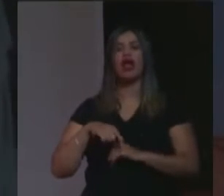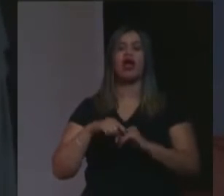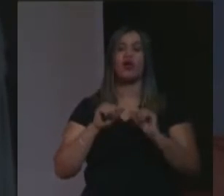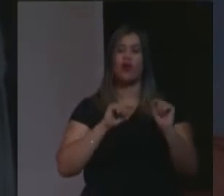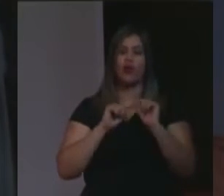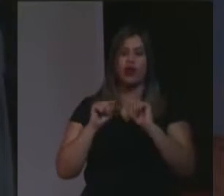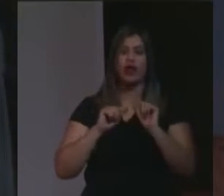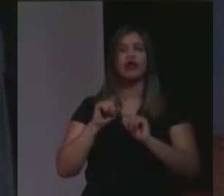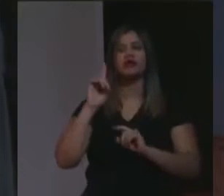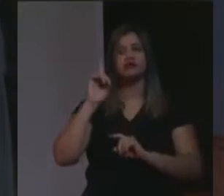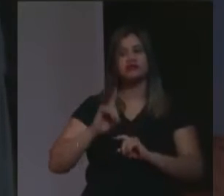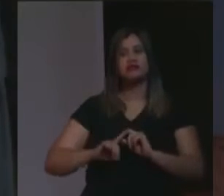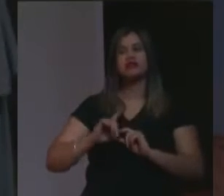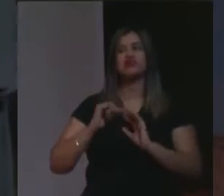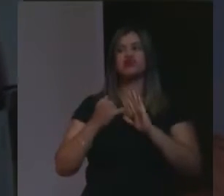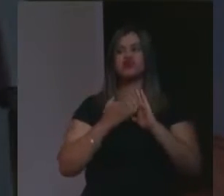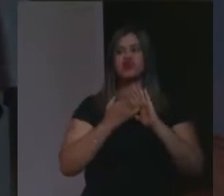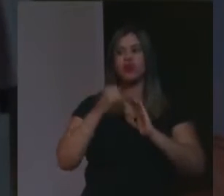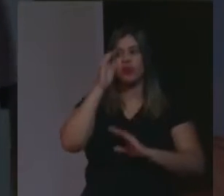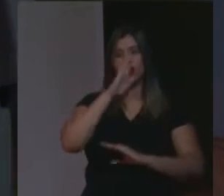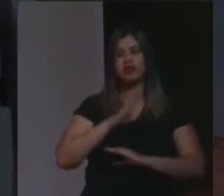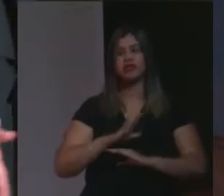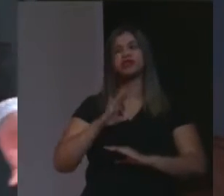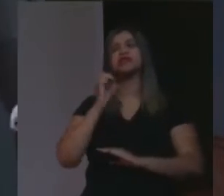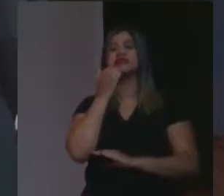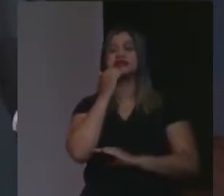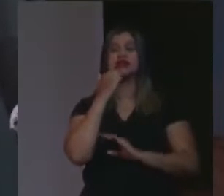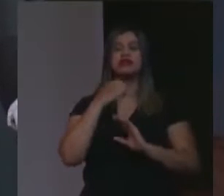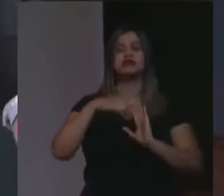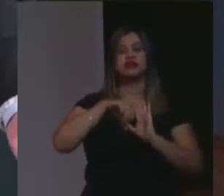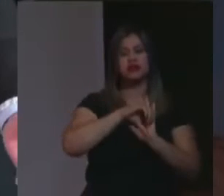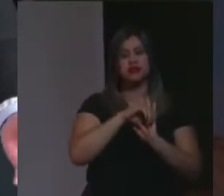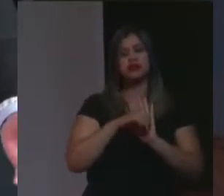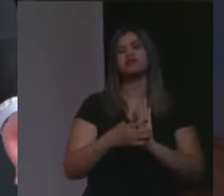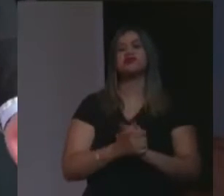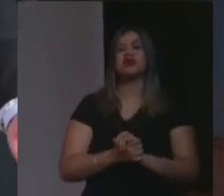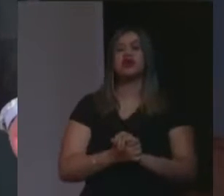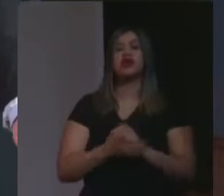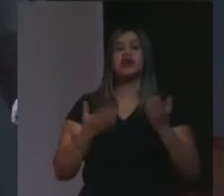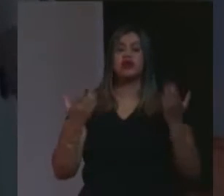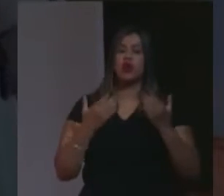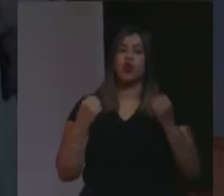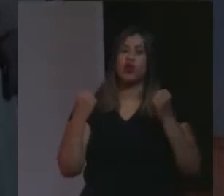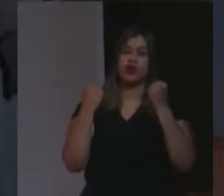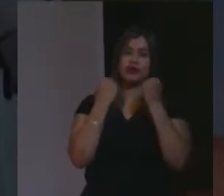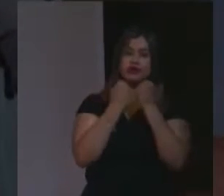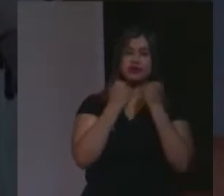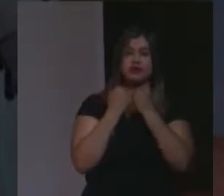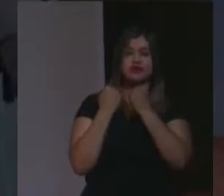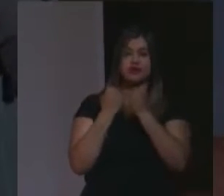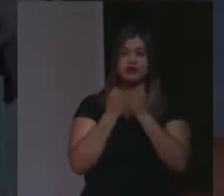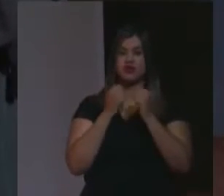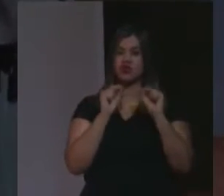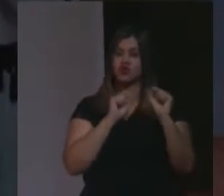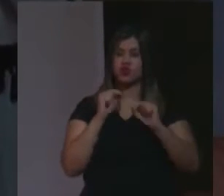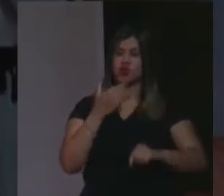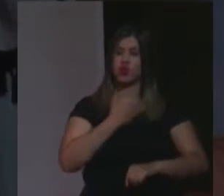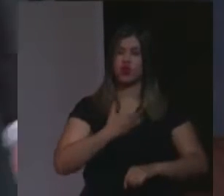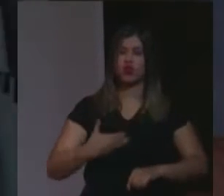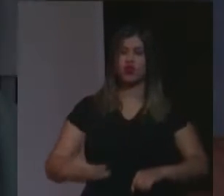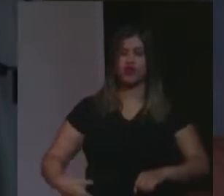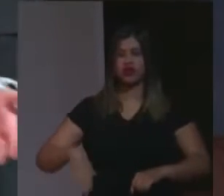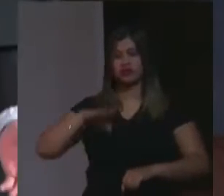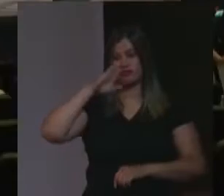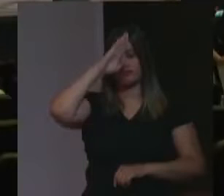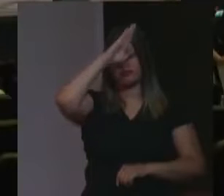Ciências Criminais, e tenho hoje a árdua defesa de defender o governo Bolsonaro